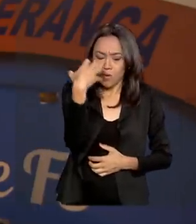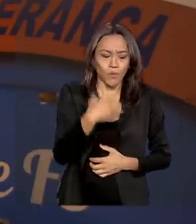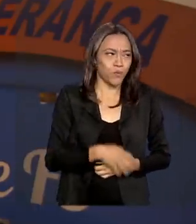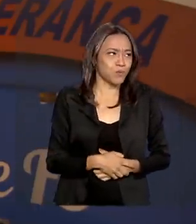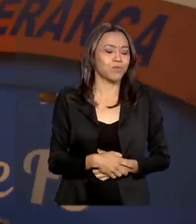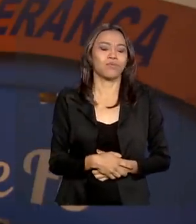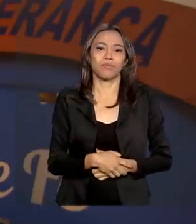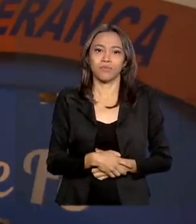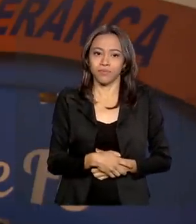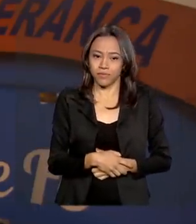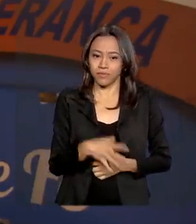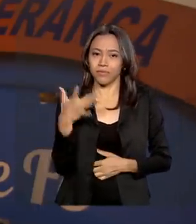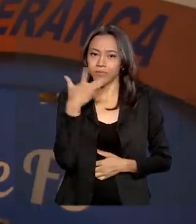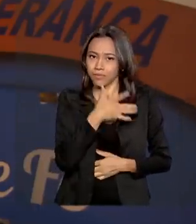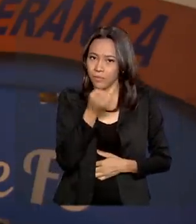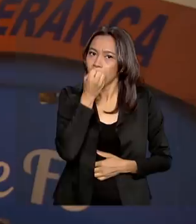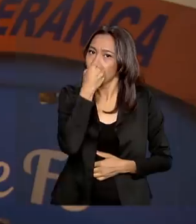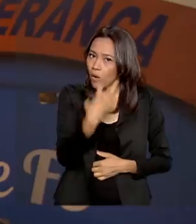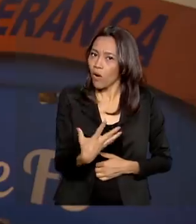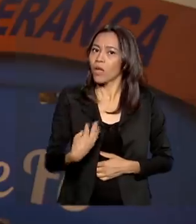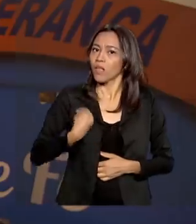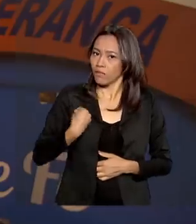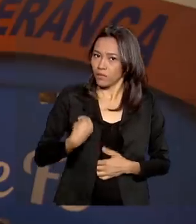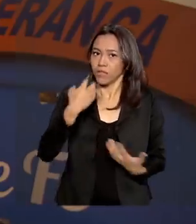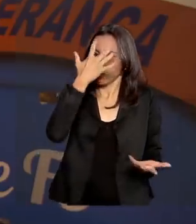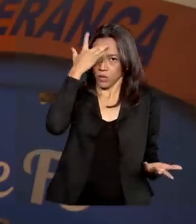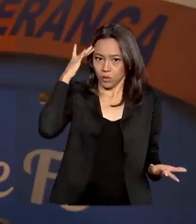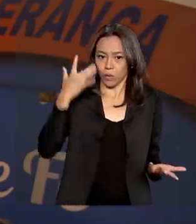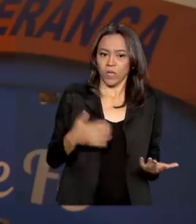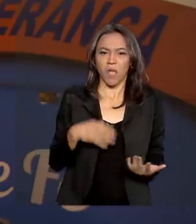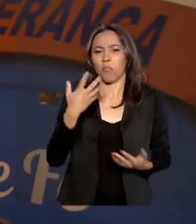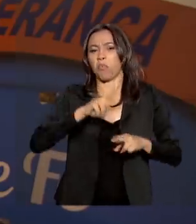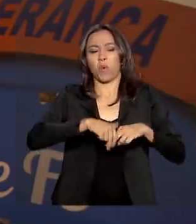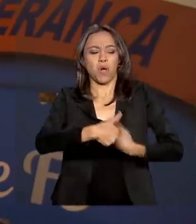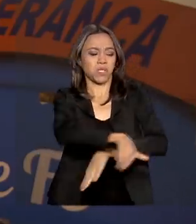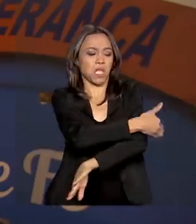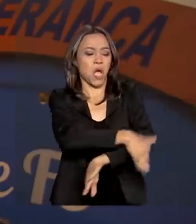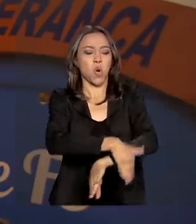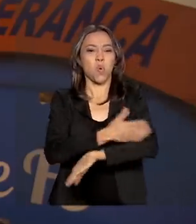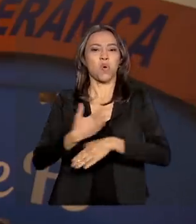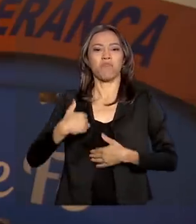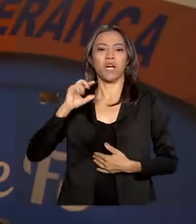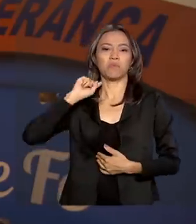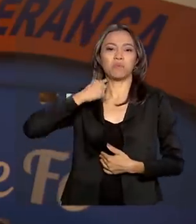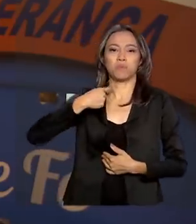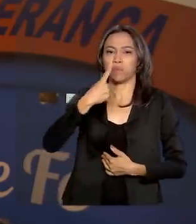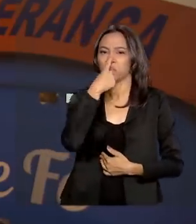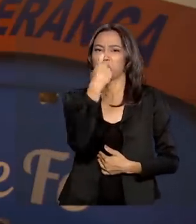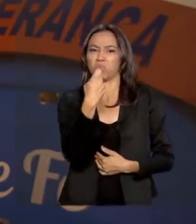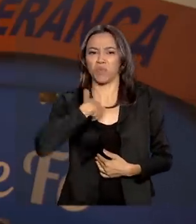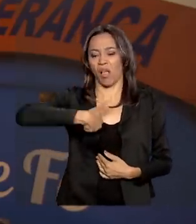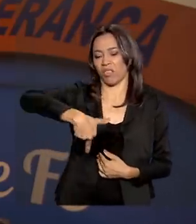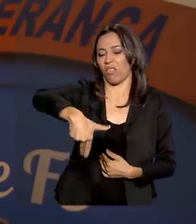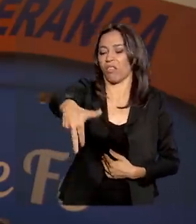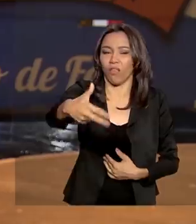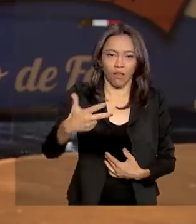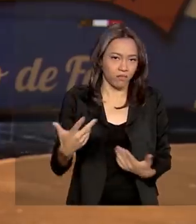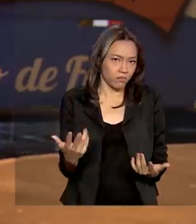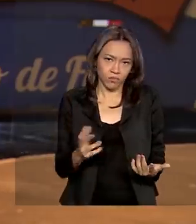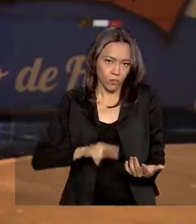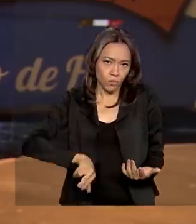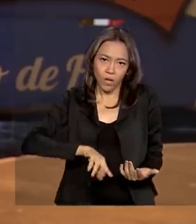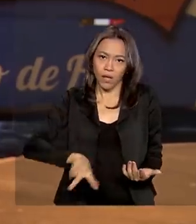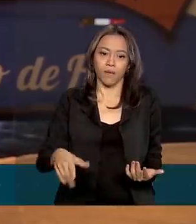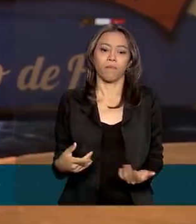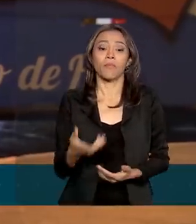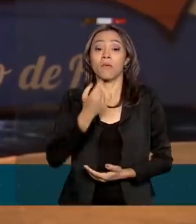na vida do ser humano. Porque não é porque você está na rua que você vai andar sem tomar um banho, andar sujo, rasgado. Para quem